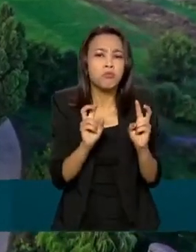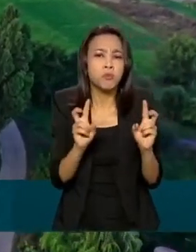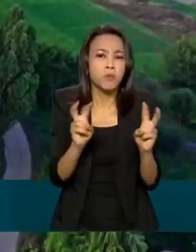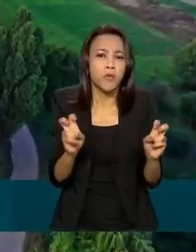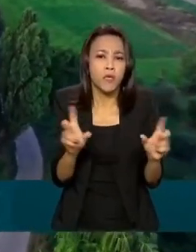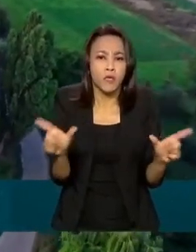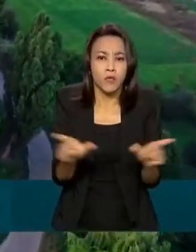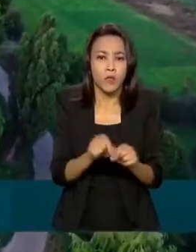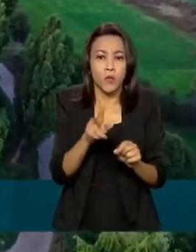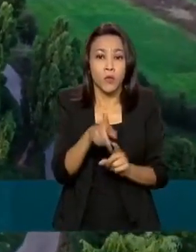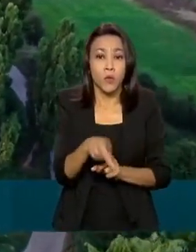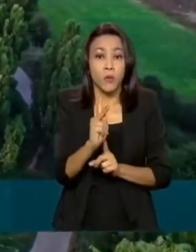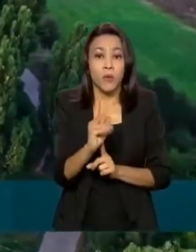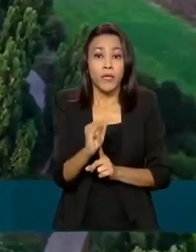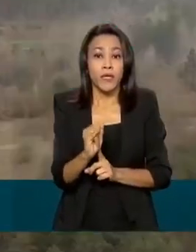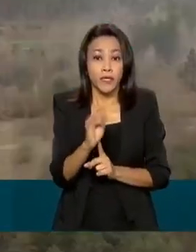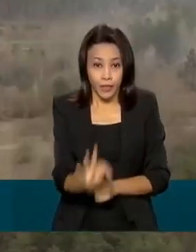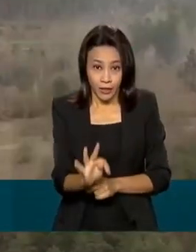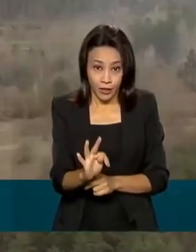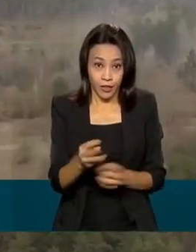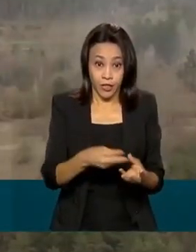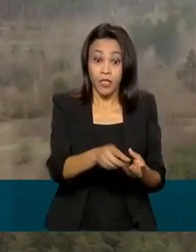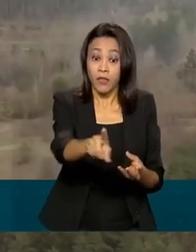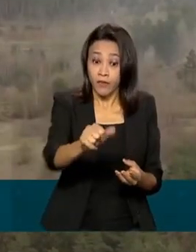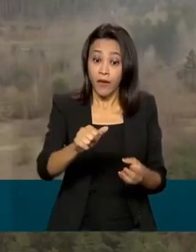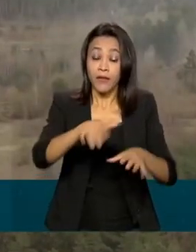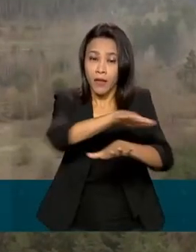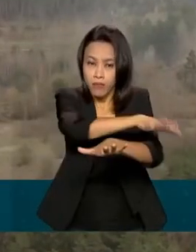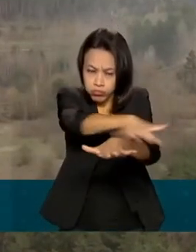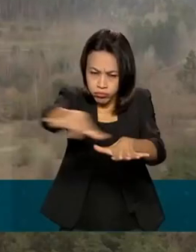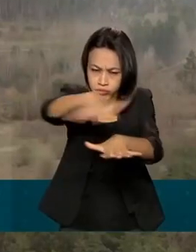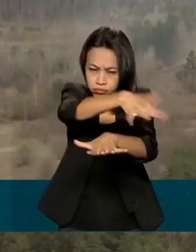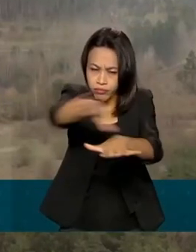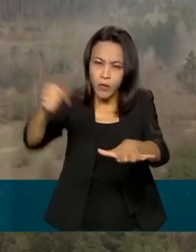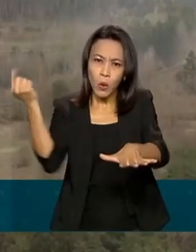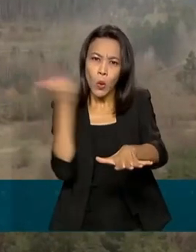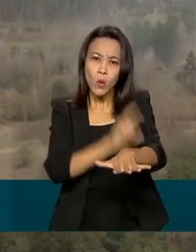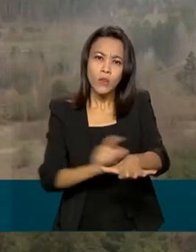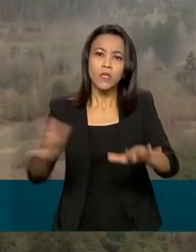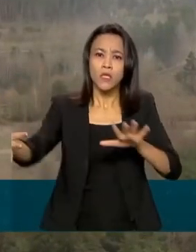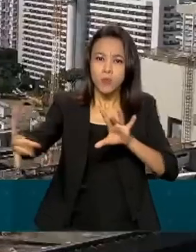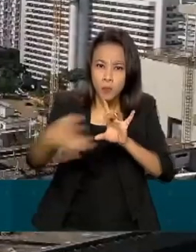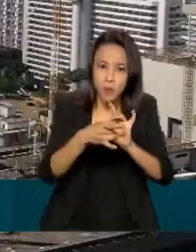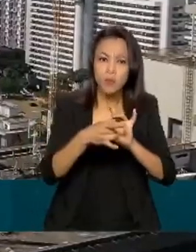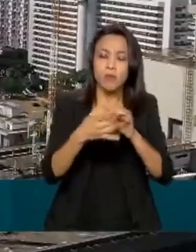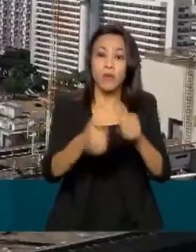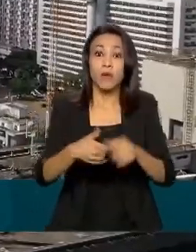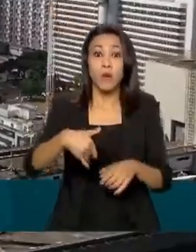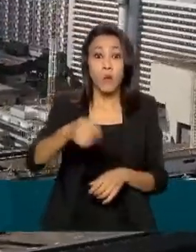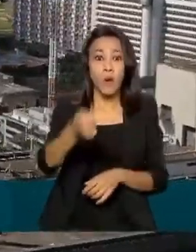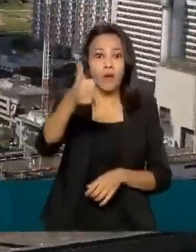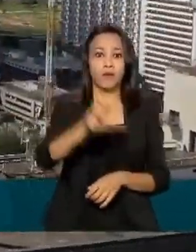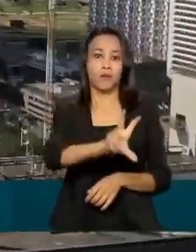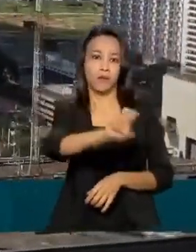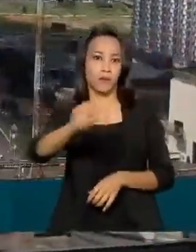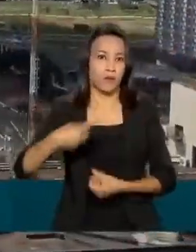recepção, que vão permitir a limpeza da frequência. Quase 500 municípios devem ser atendidos.